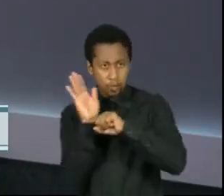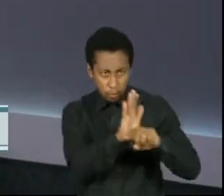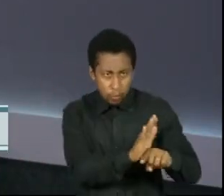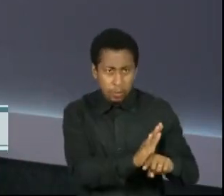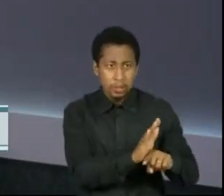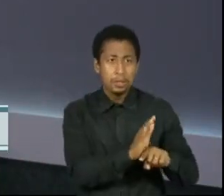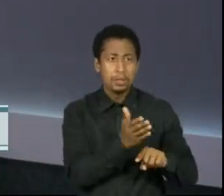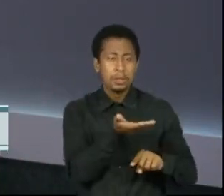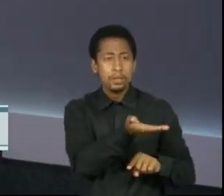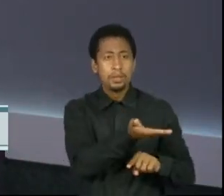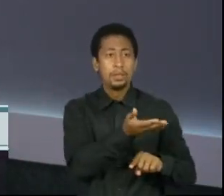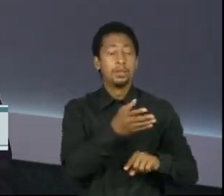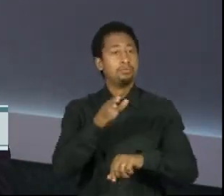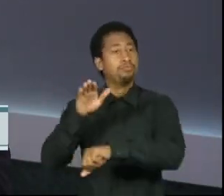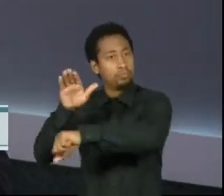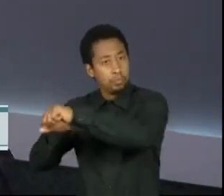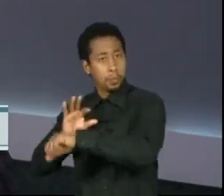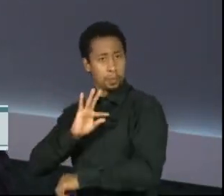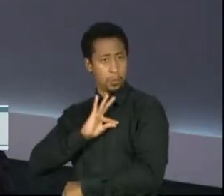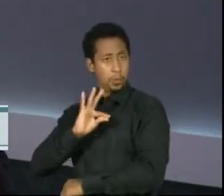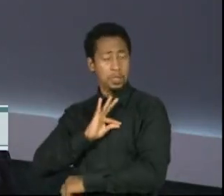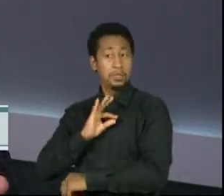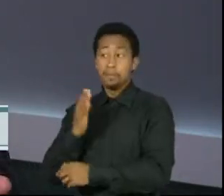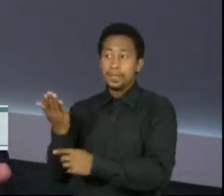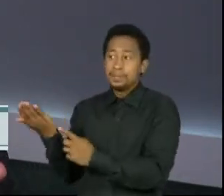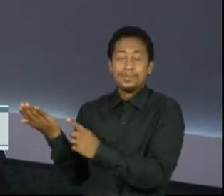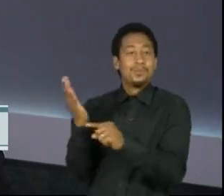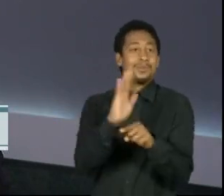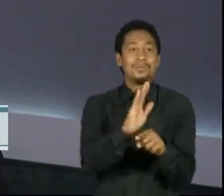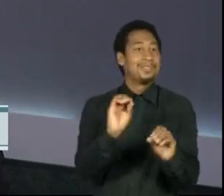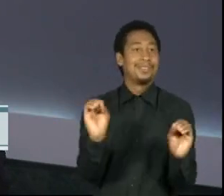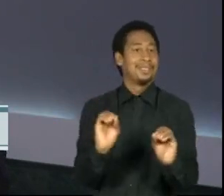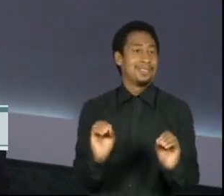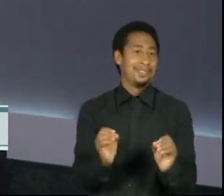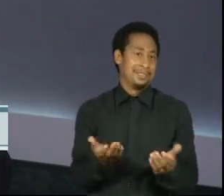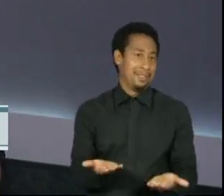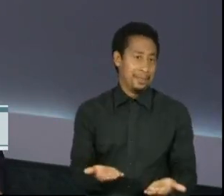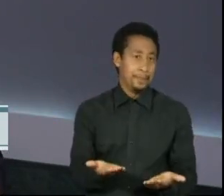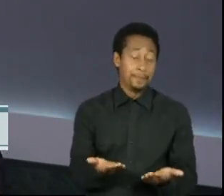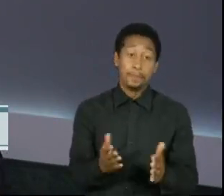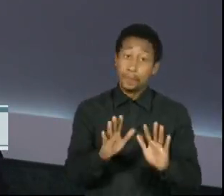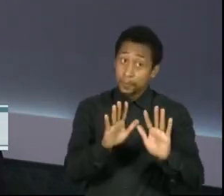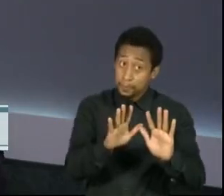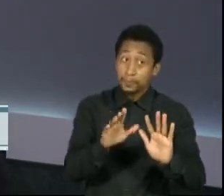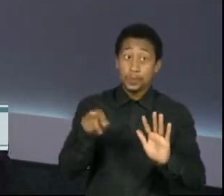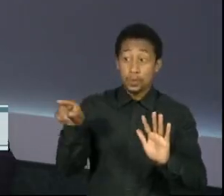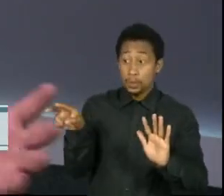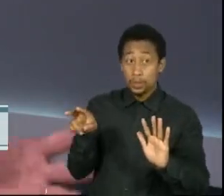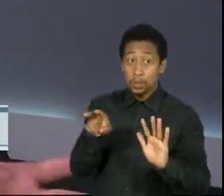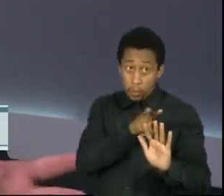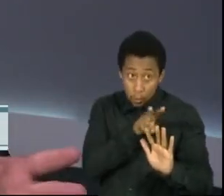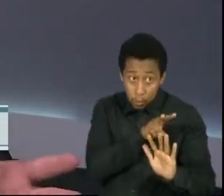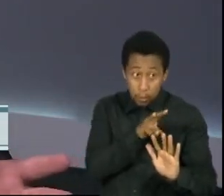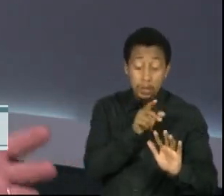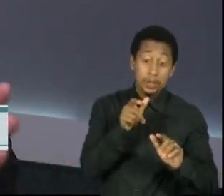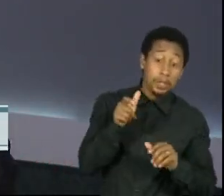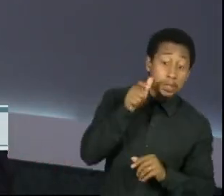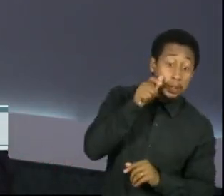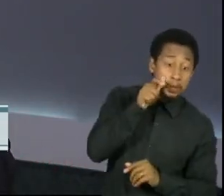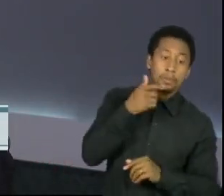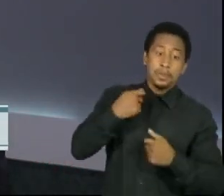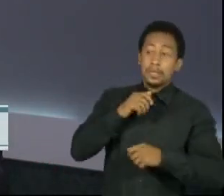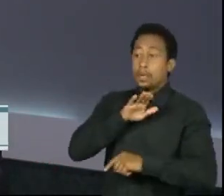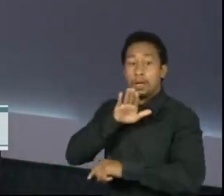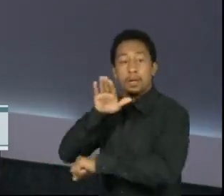buscou ajuda na autoridade e não teve esse respaldo. Diferentemente deles, muitas outras pessoas,